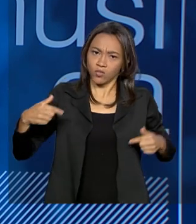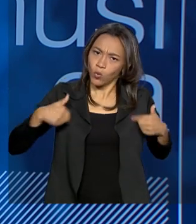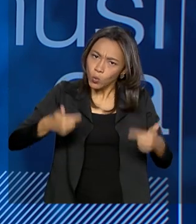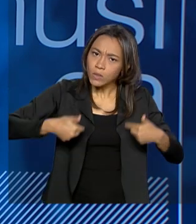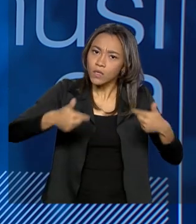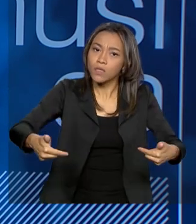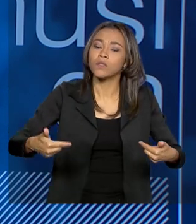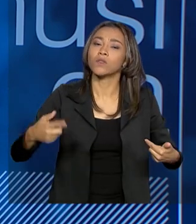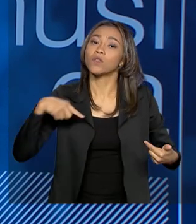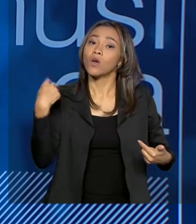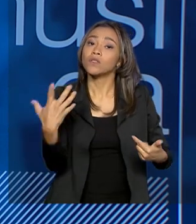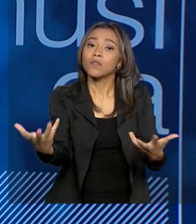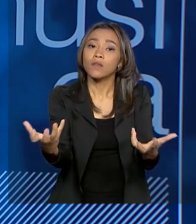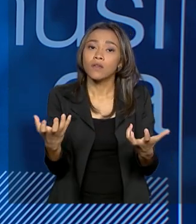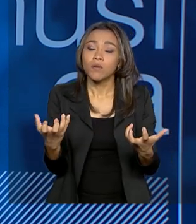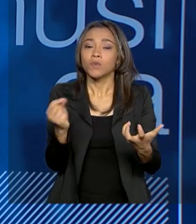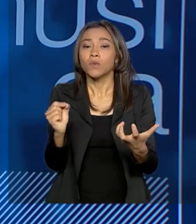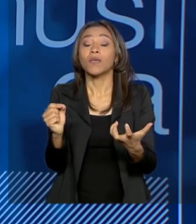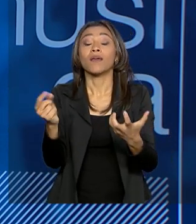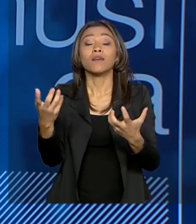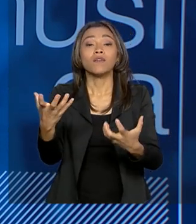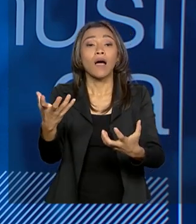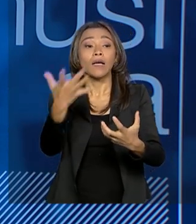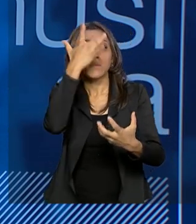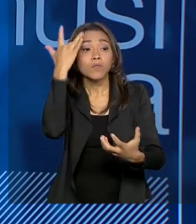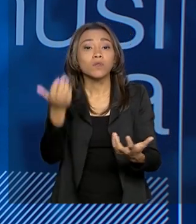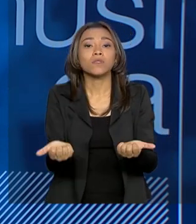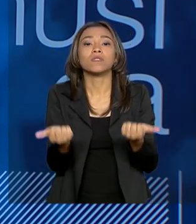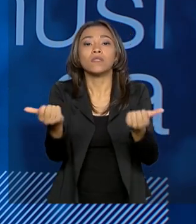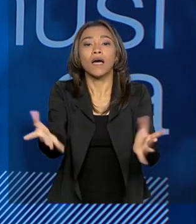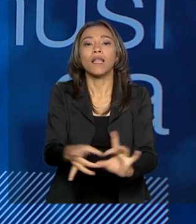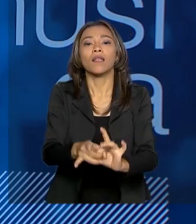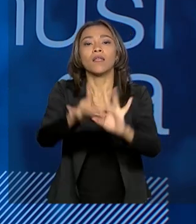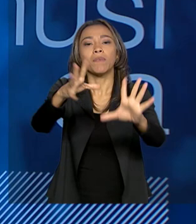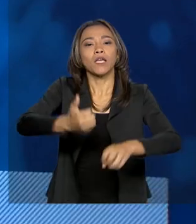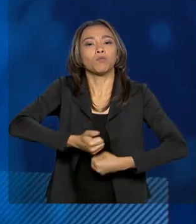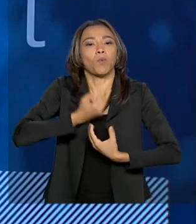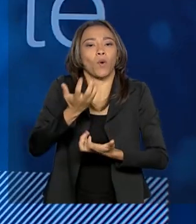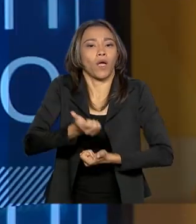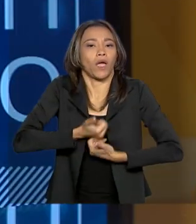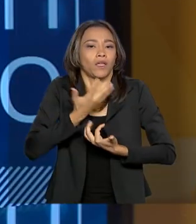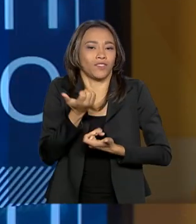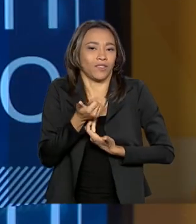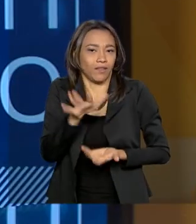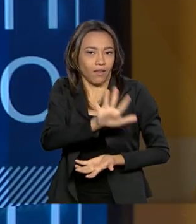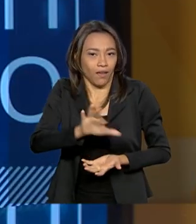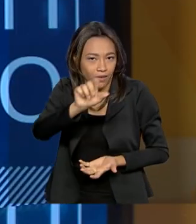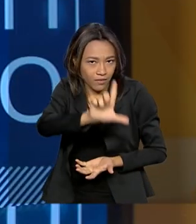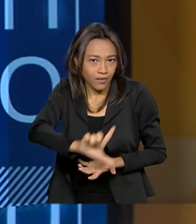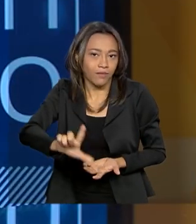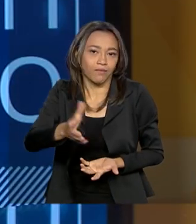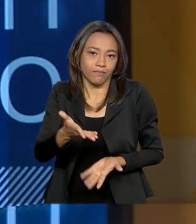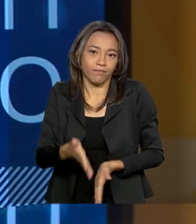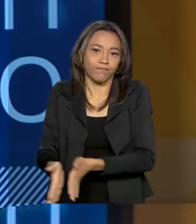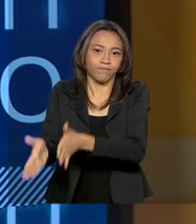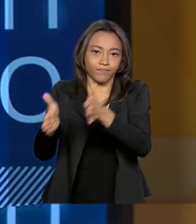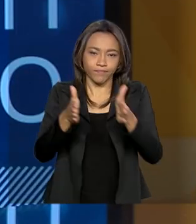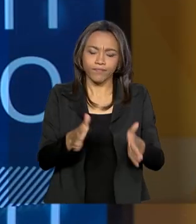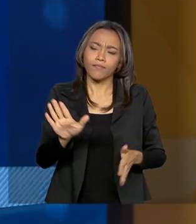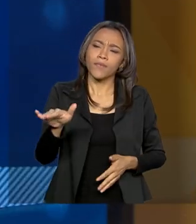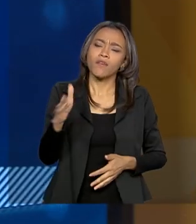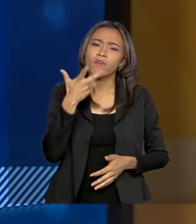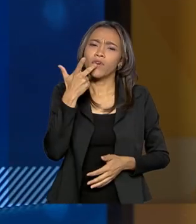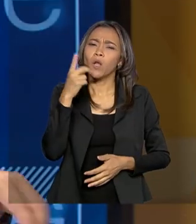lutando pela recuperação da liberdade poética no escopo da criação artística. Agora vamos falar um pouquinho